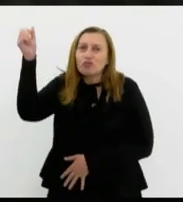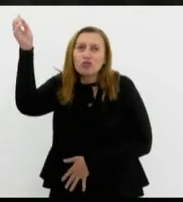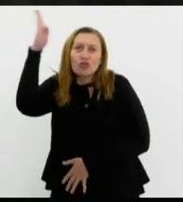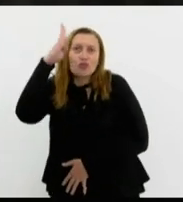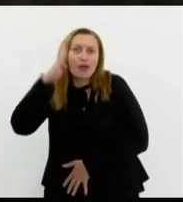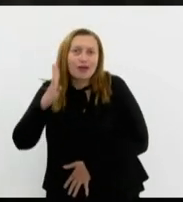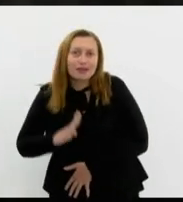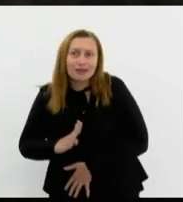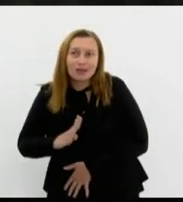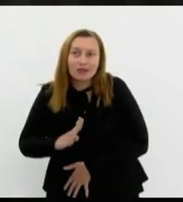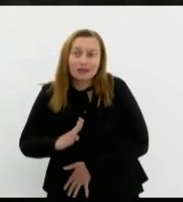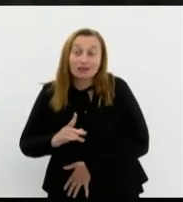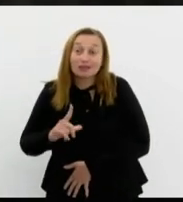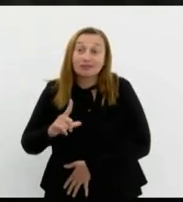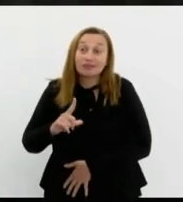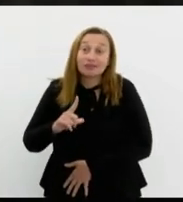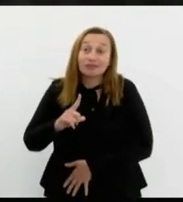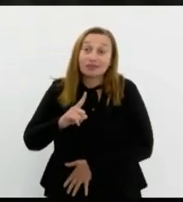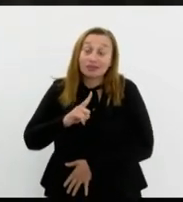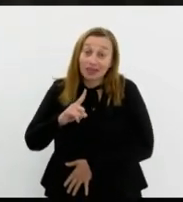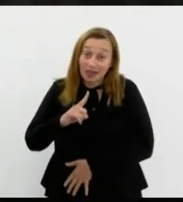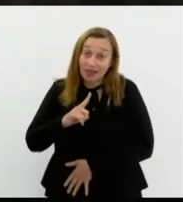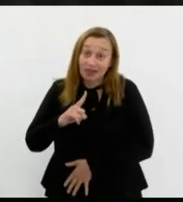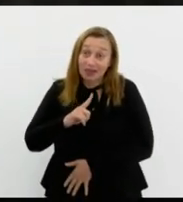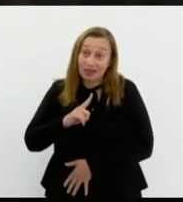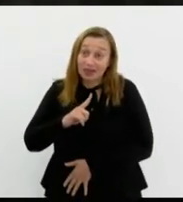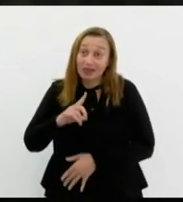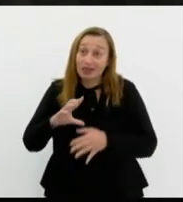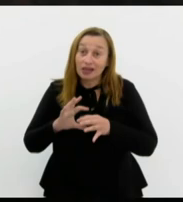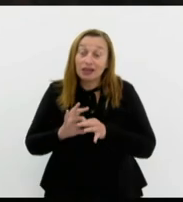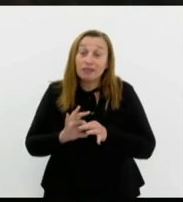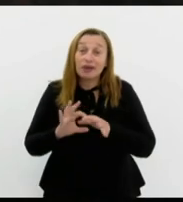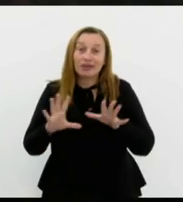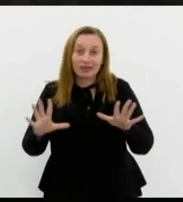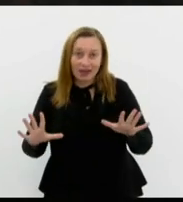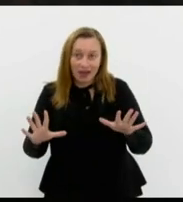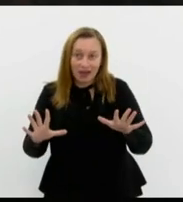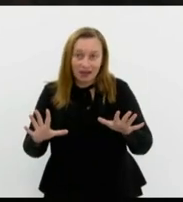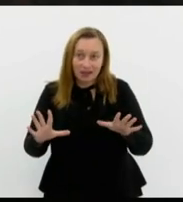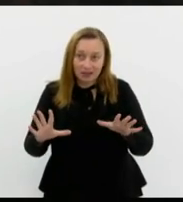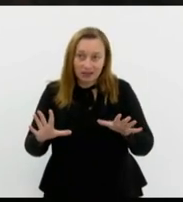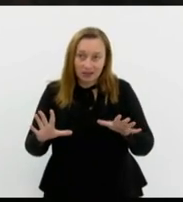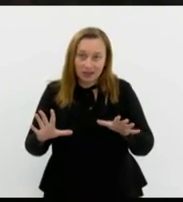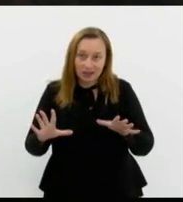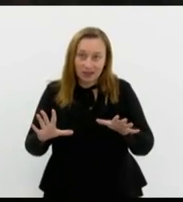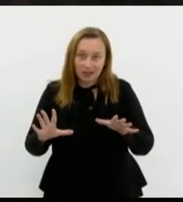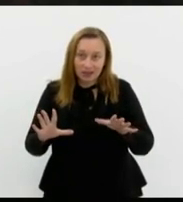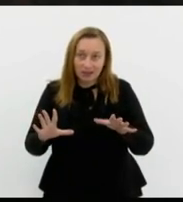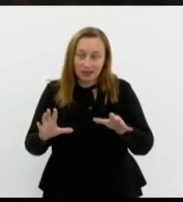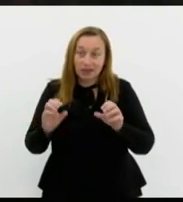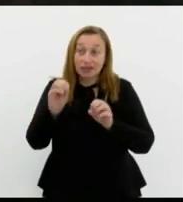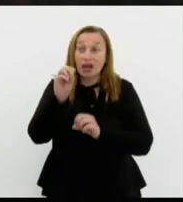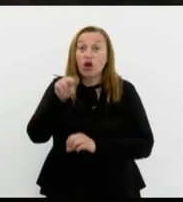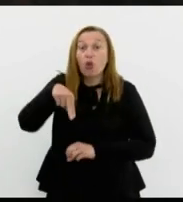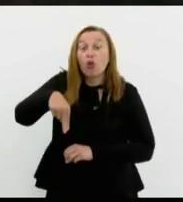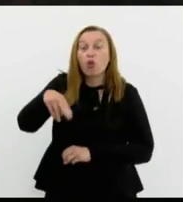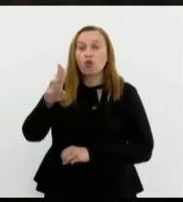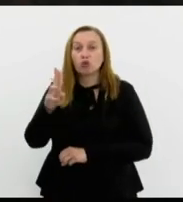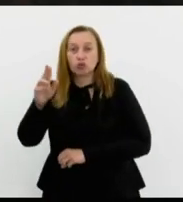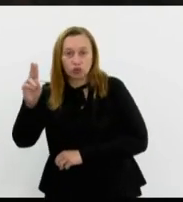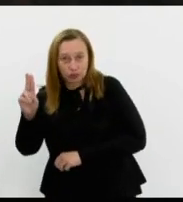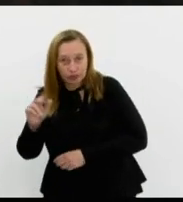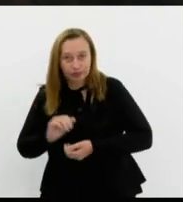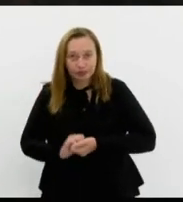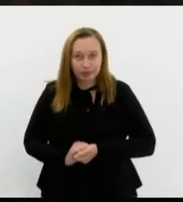tenha assento permanente no Conselho de Segurança da ONU. Ainda